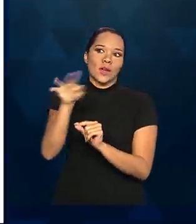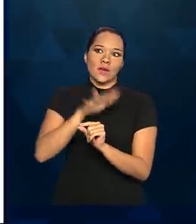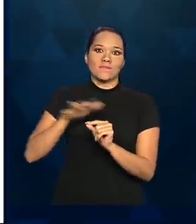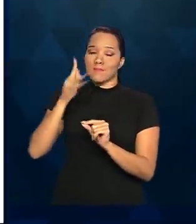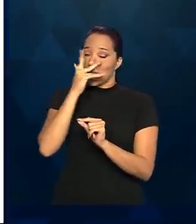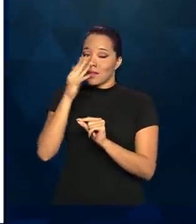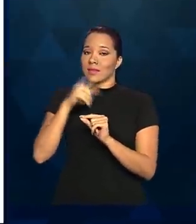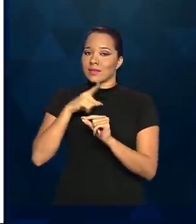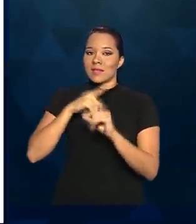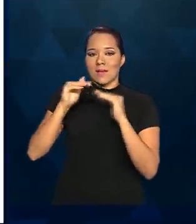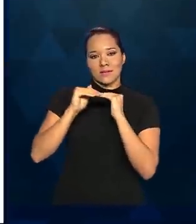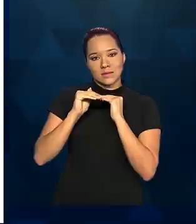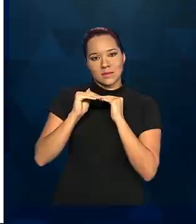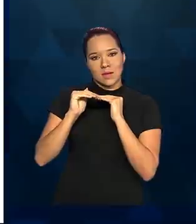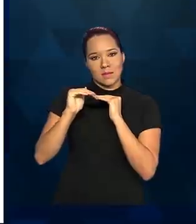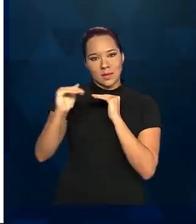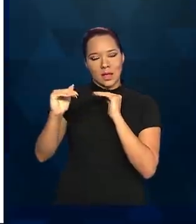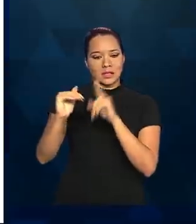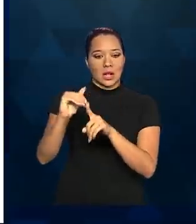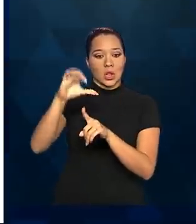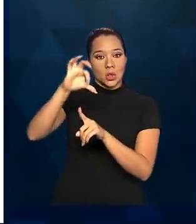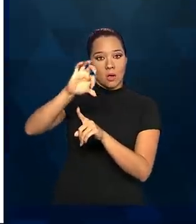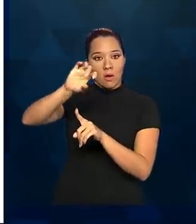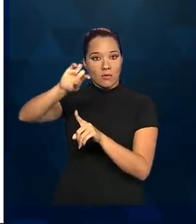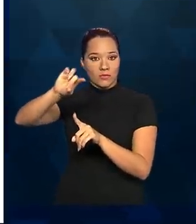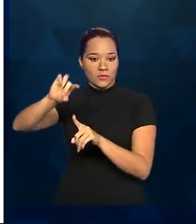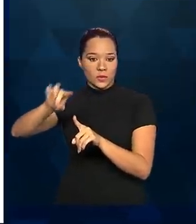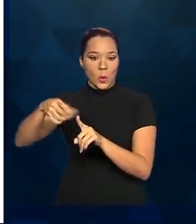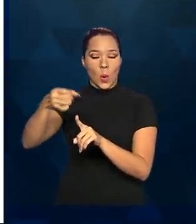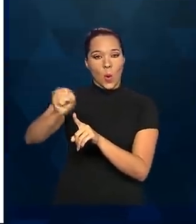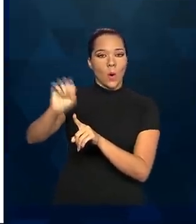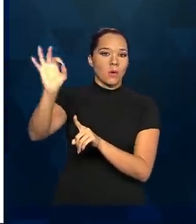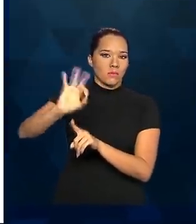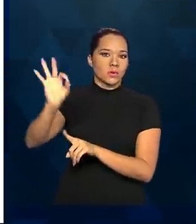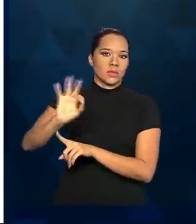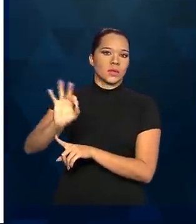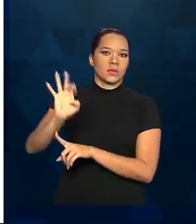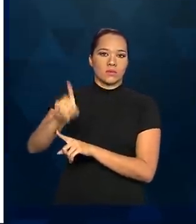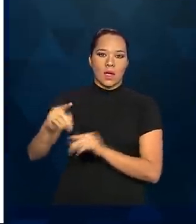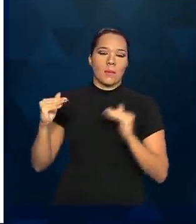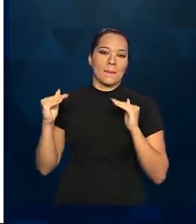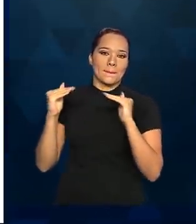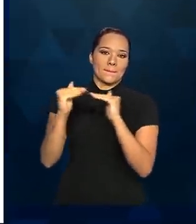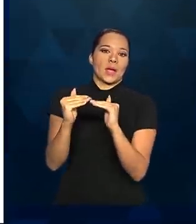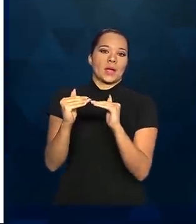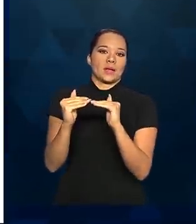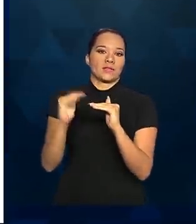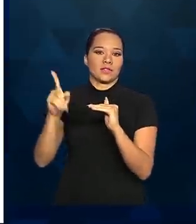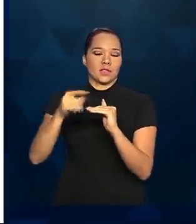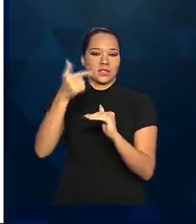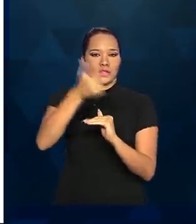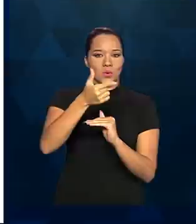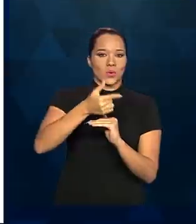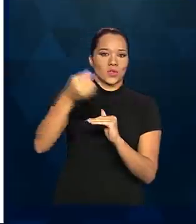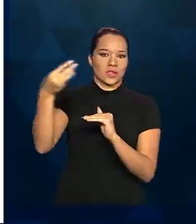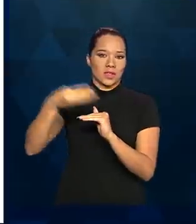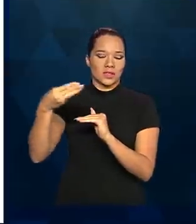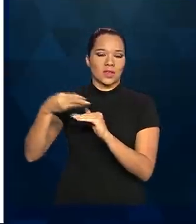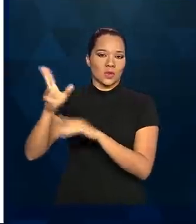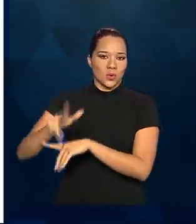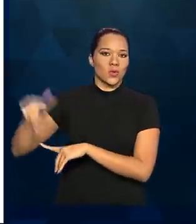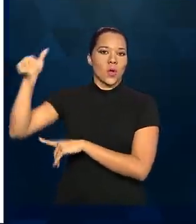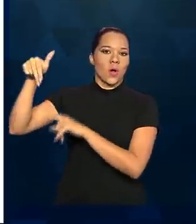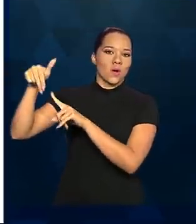estabilidade. Claro que aquele 9, 8% significa empate técnico entre a segunda e a terceira fase no norte, o que